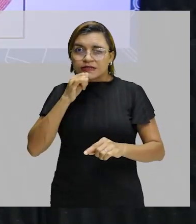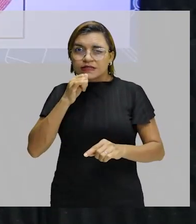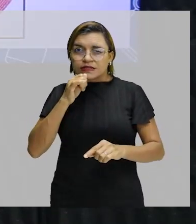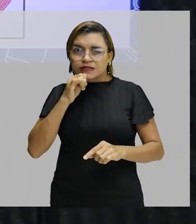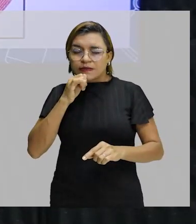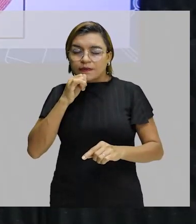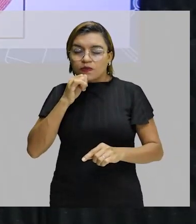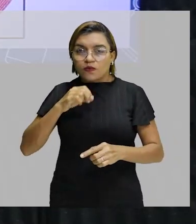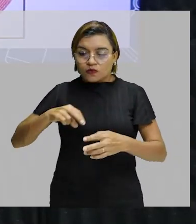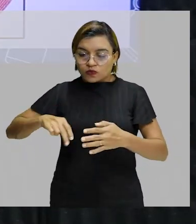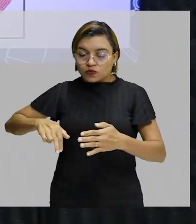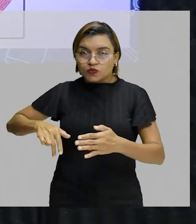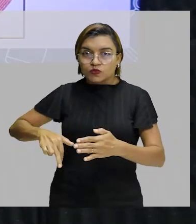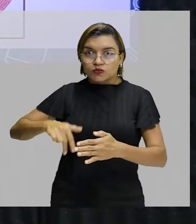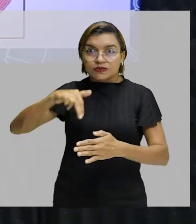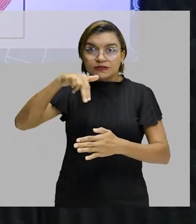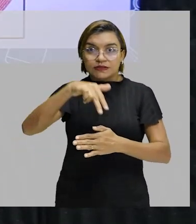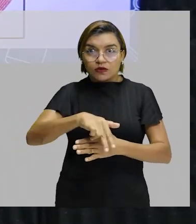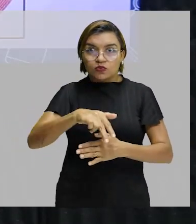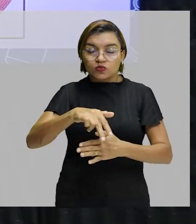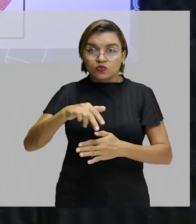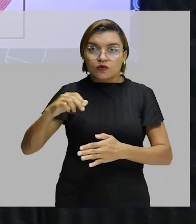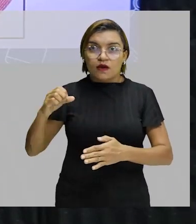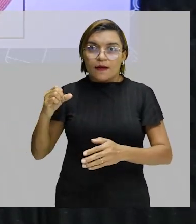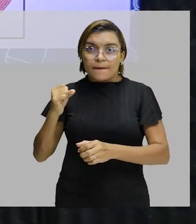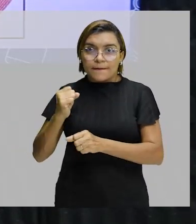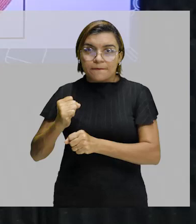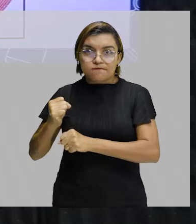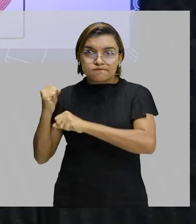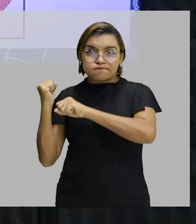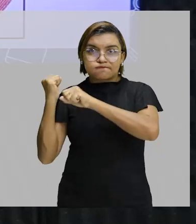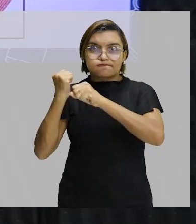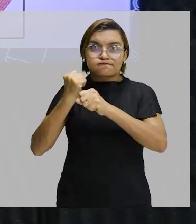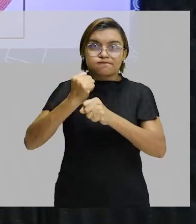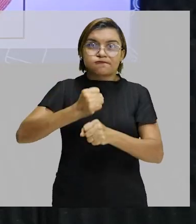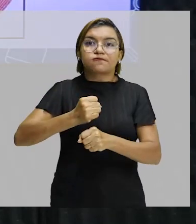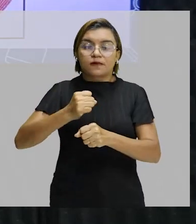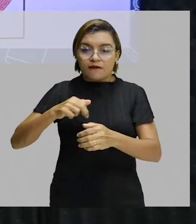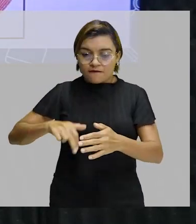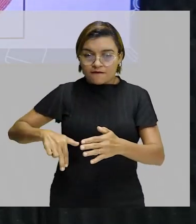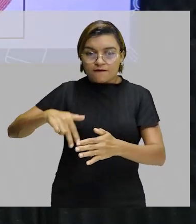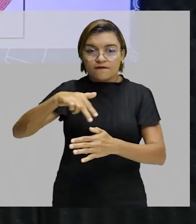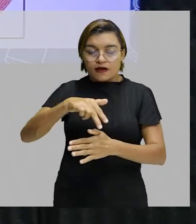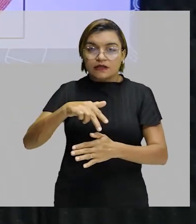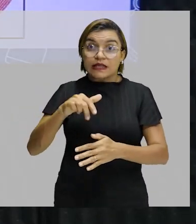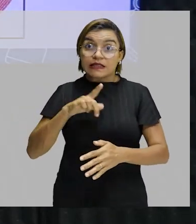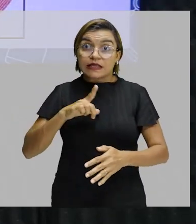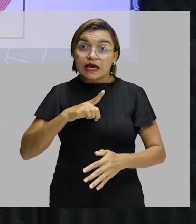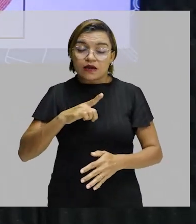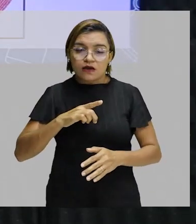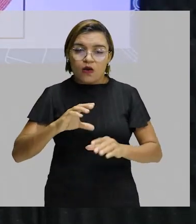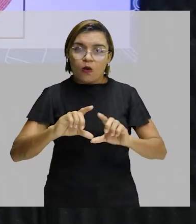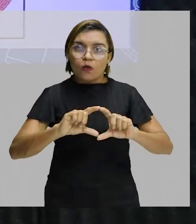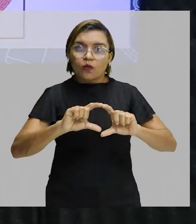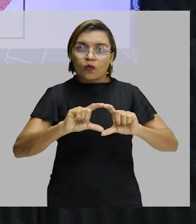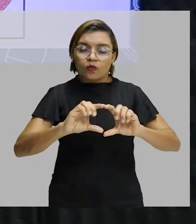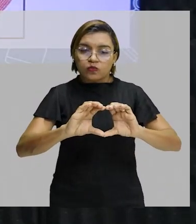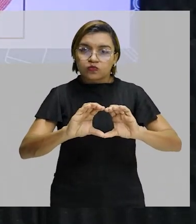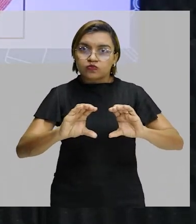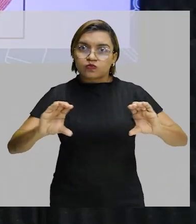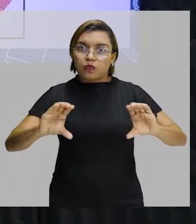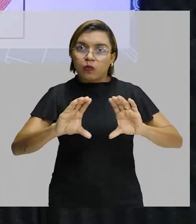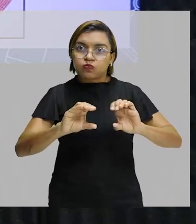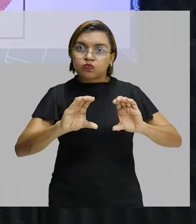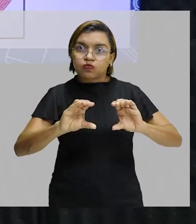prestarem bastante atenção, está aqui a azulzinha. Esse azulzinha é o quê? É o colchão de amortecimento. Nós temos aqui,